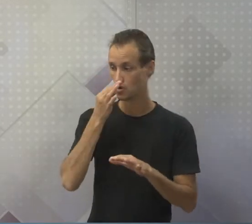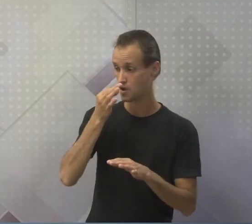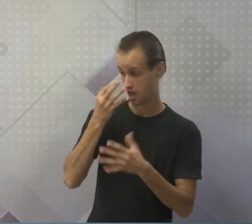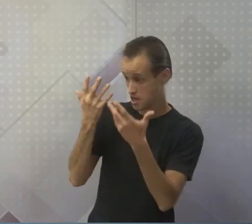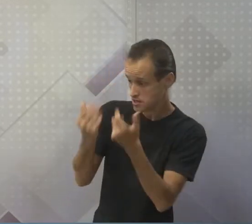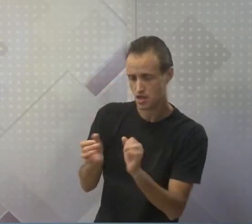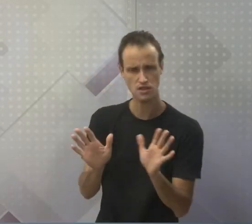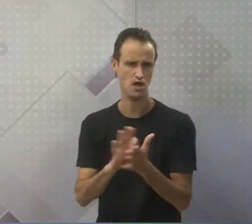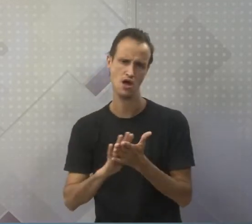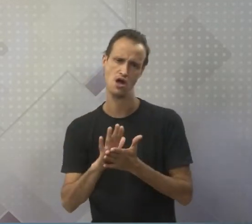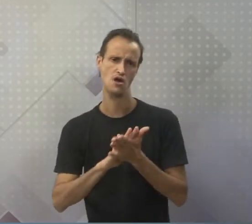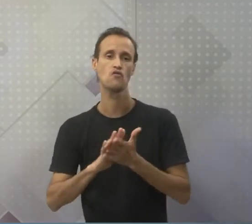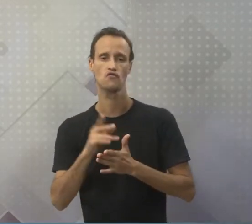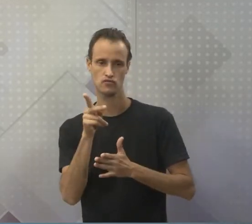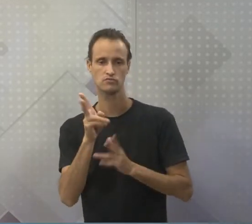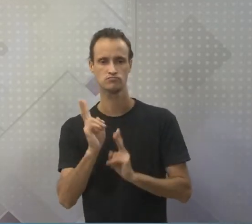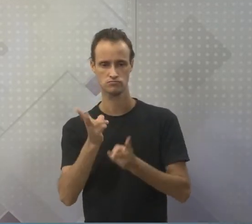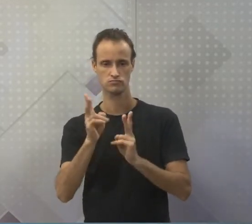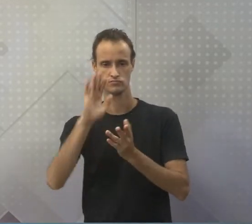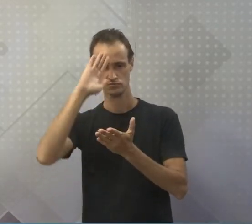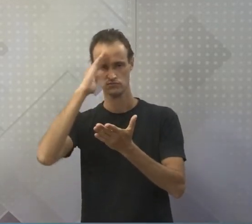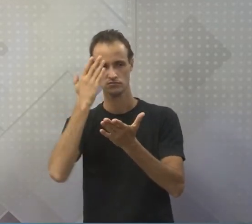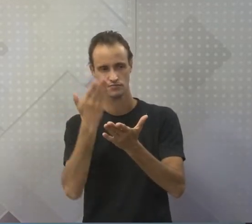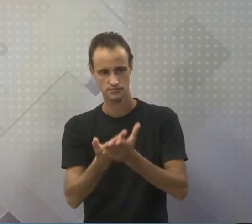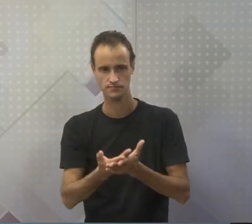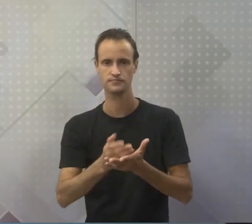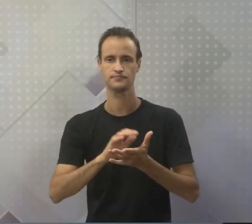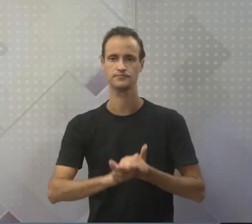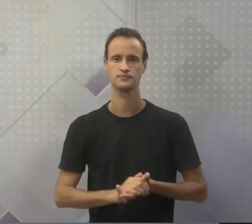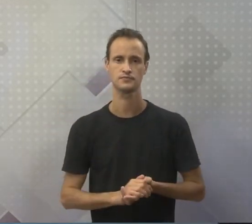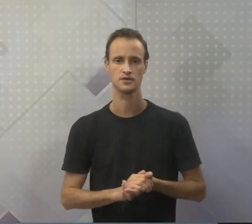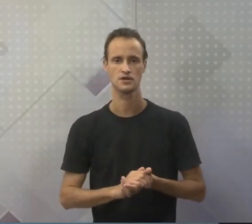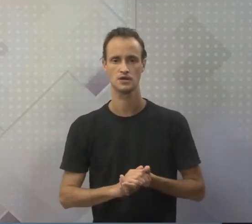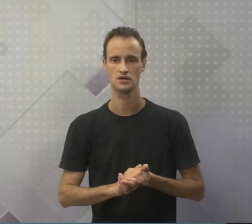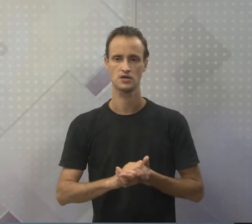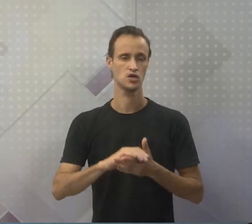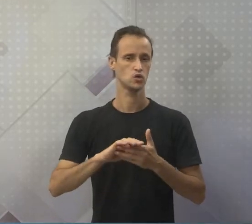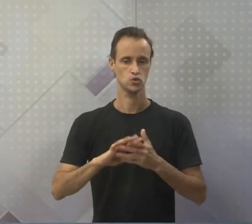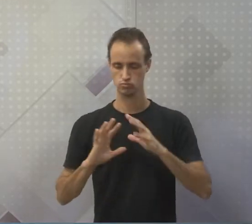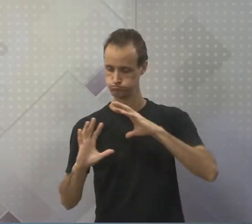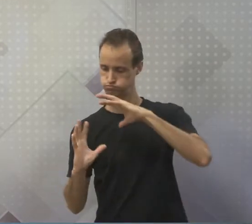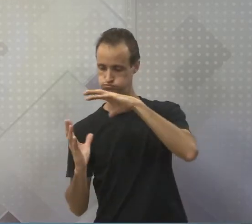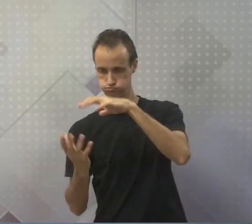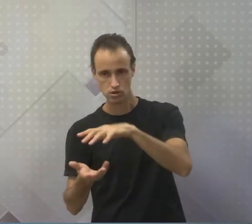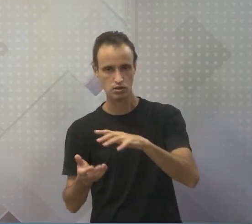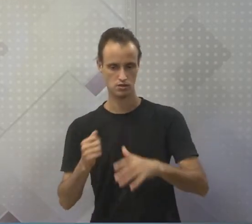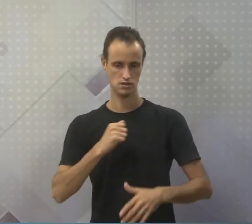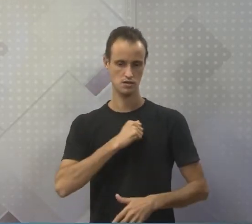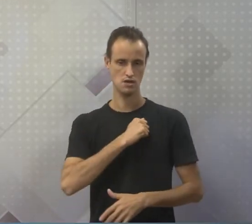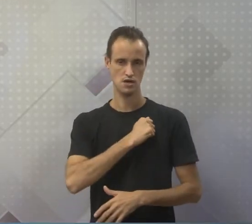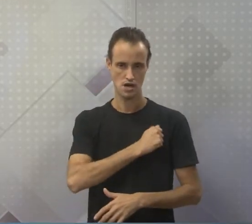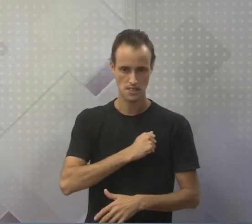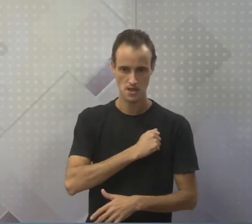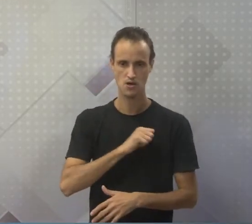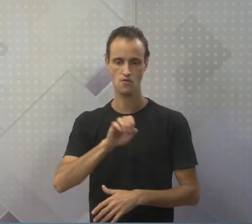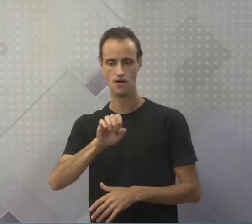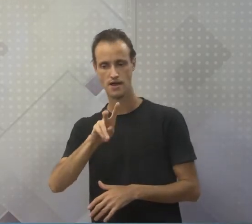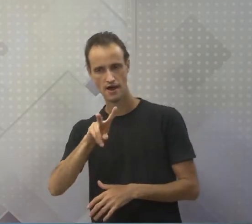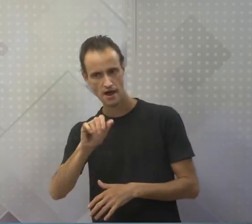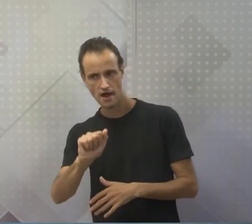Você vai continuar acreditando em Adão e Eva, ou então na ciência através da origem das primeiras células.